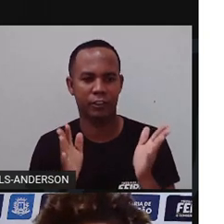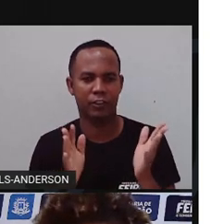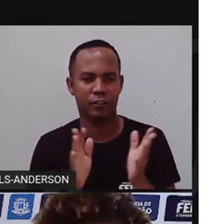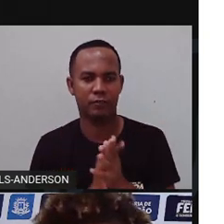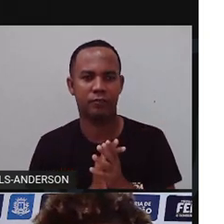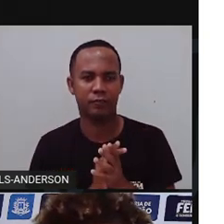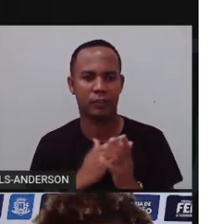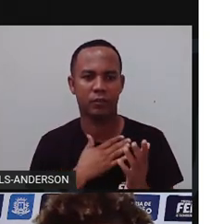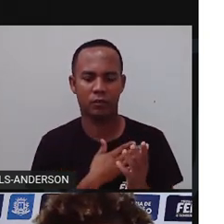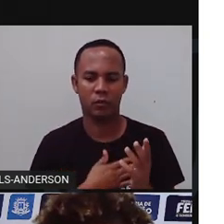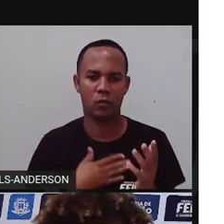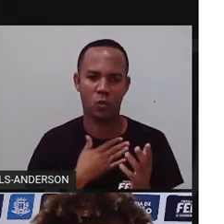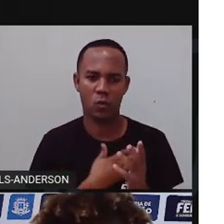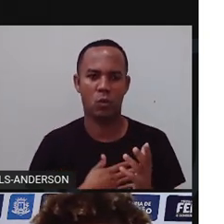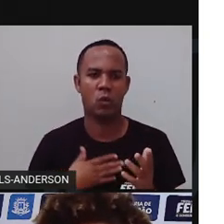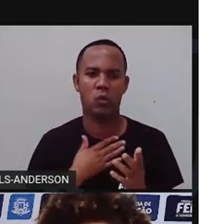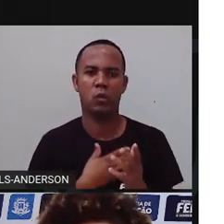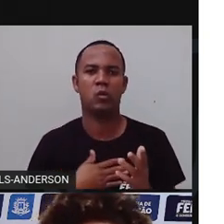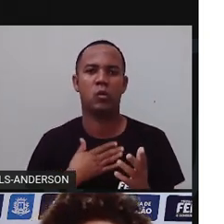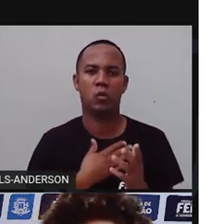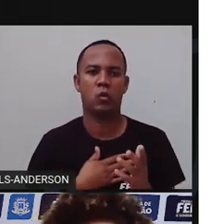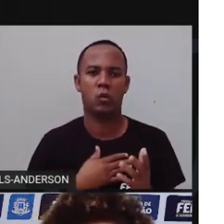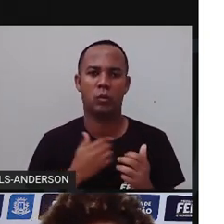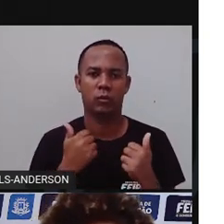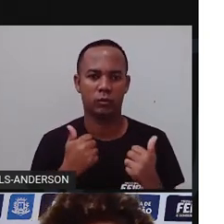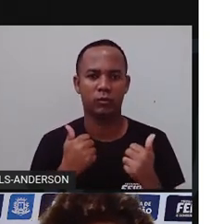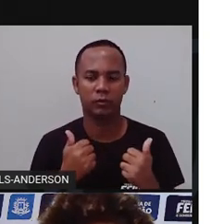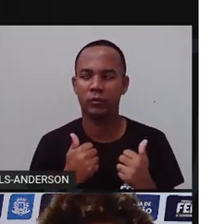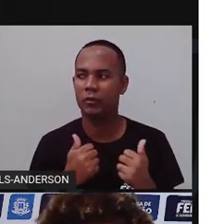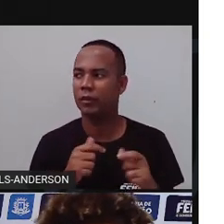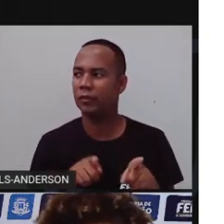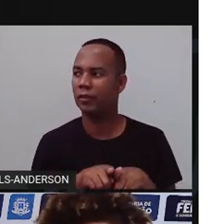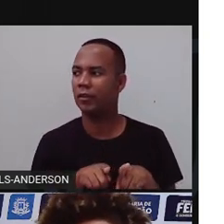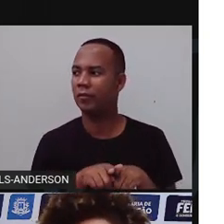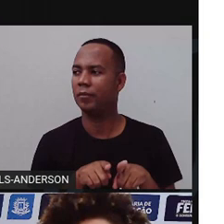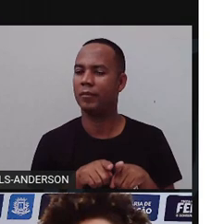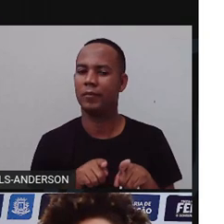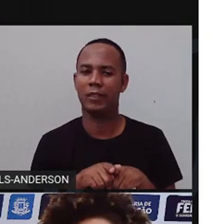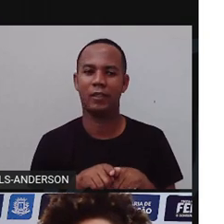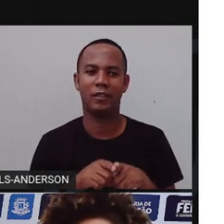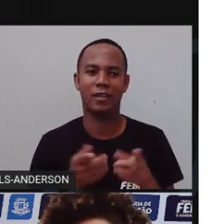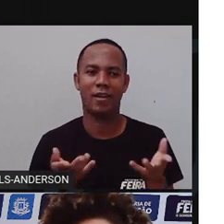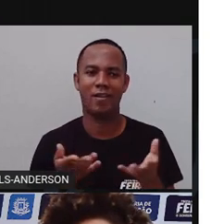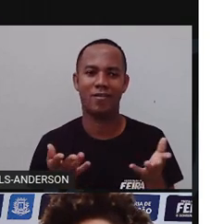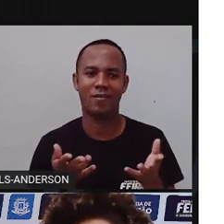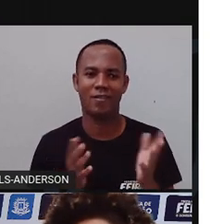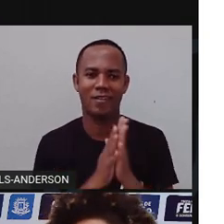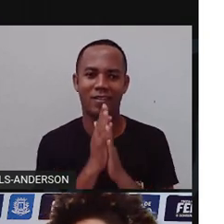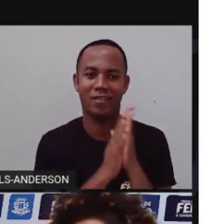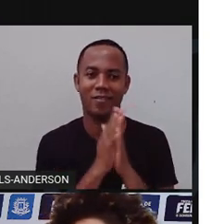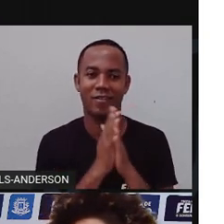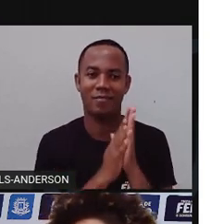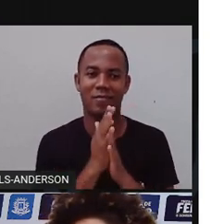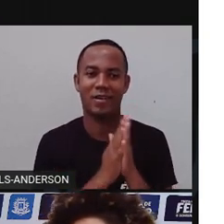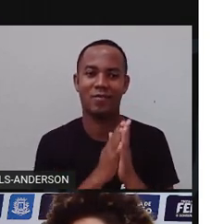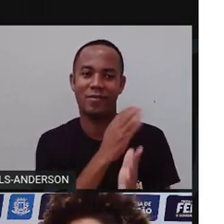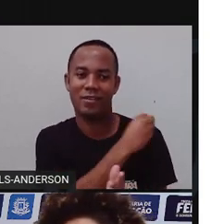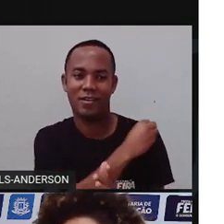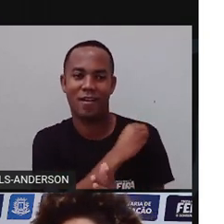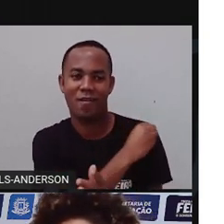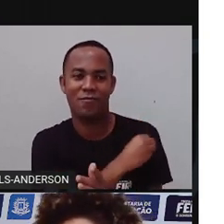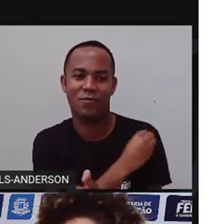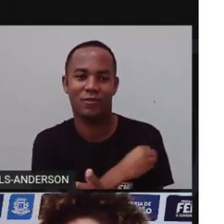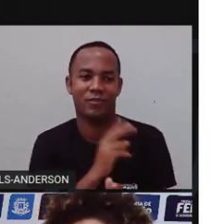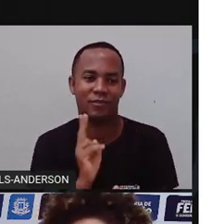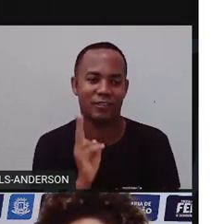vocês tenham gostado bastante aí dessa história, e os nossos recadinhos, Anderson. Lava uma mão, lava outra,